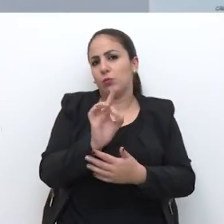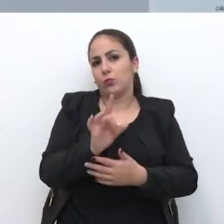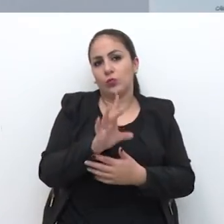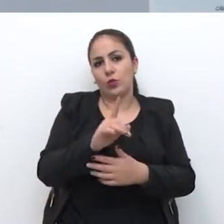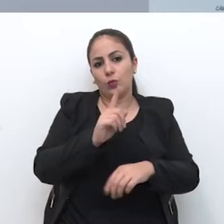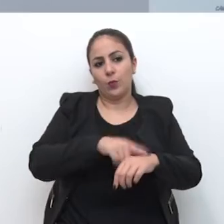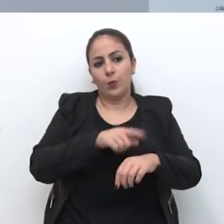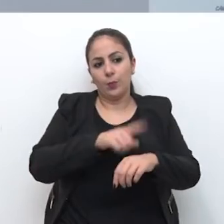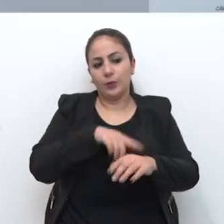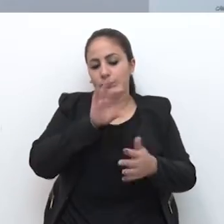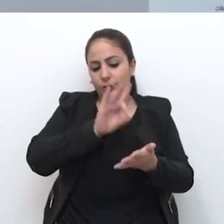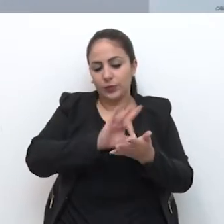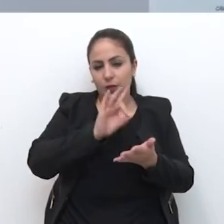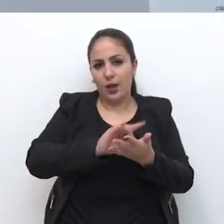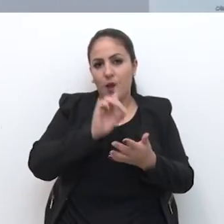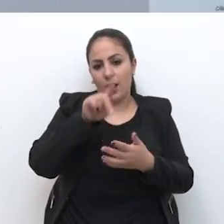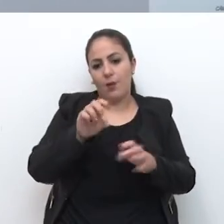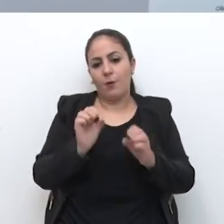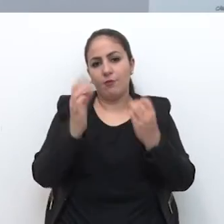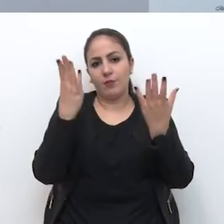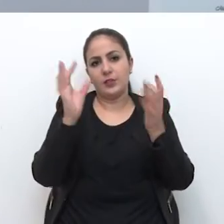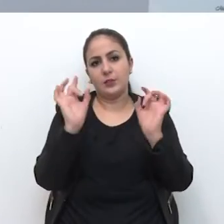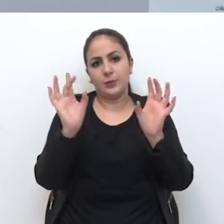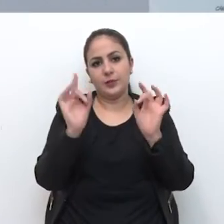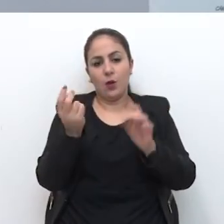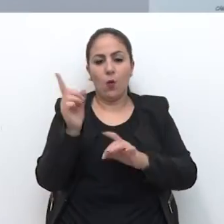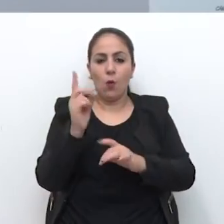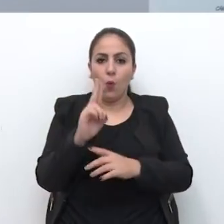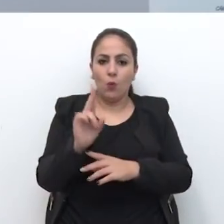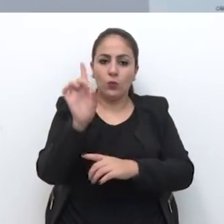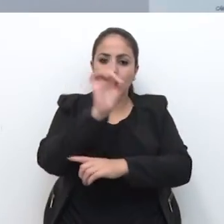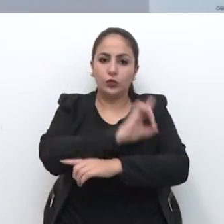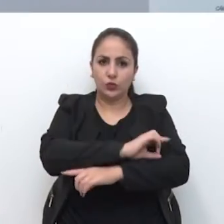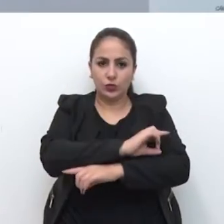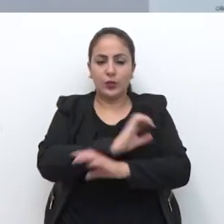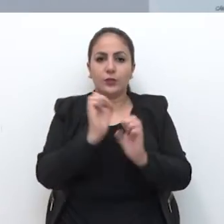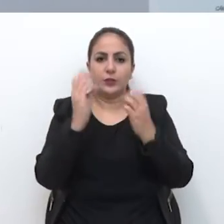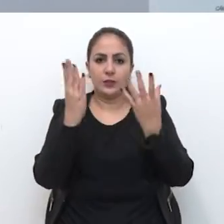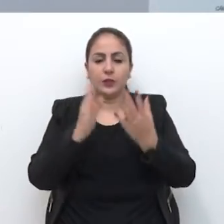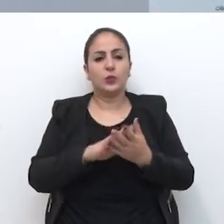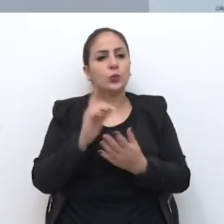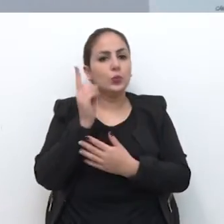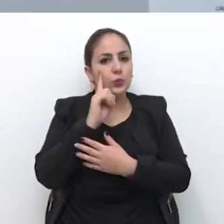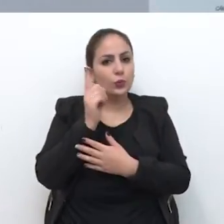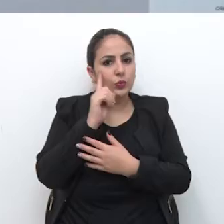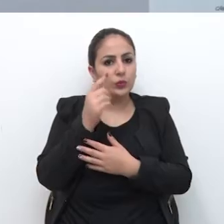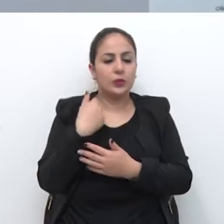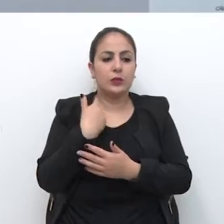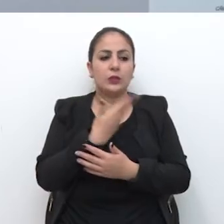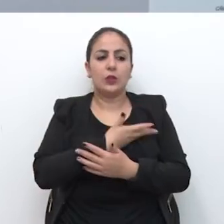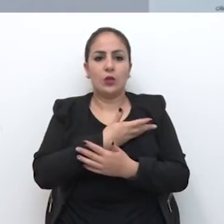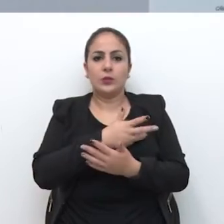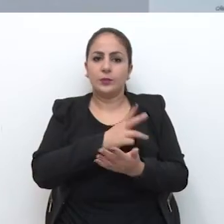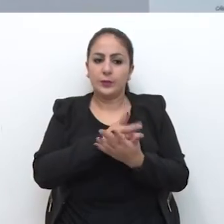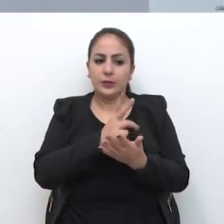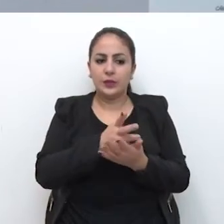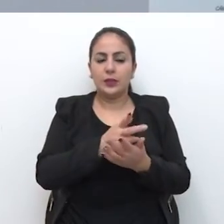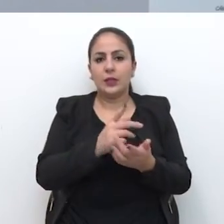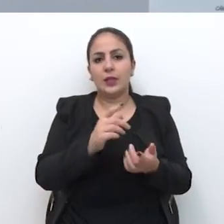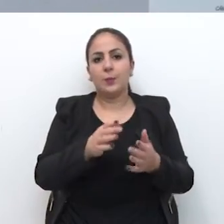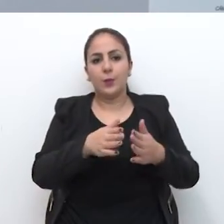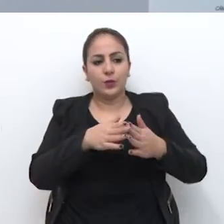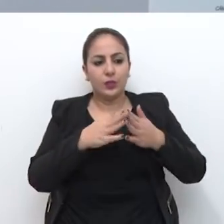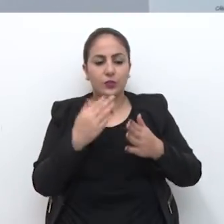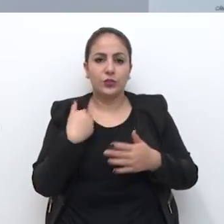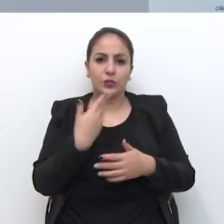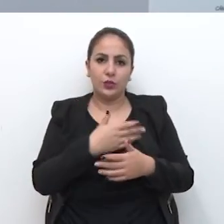quando realmente de fato é um festejo especial ou uma data comemorativa. Todos os dias a gente cultiva e a gente defende